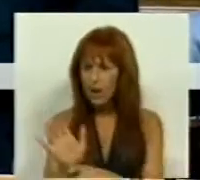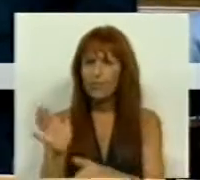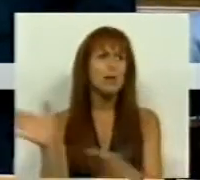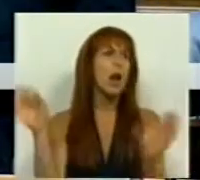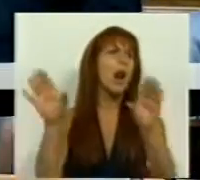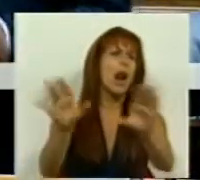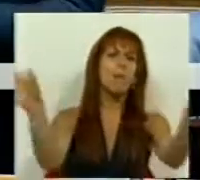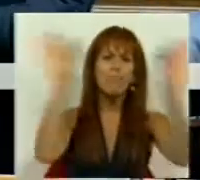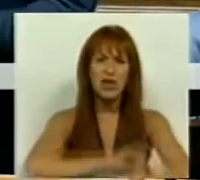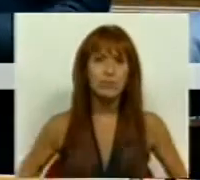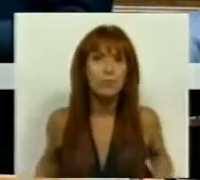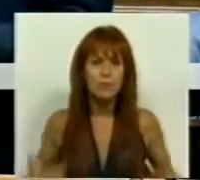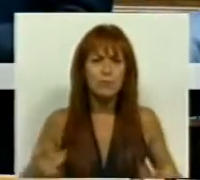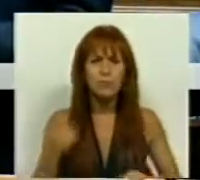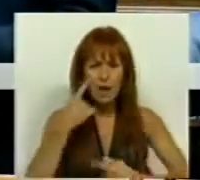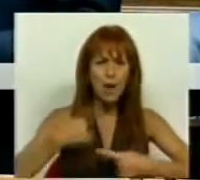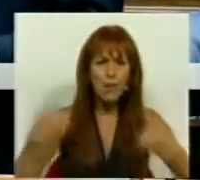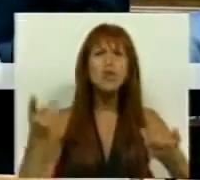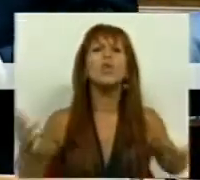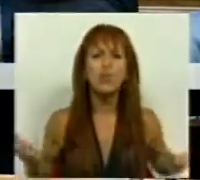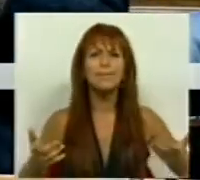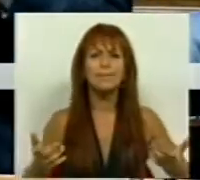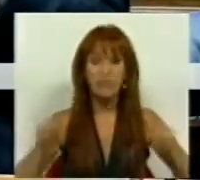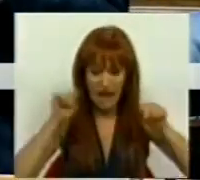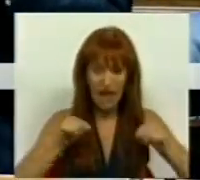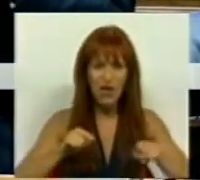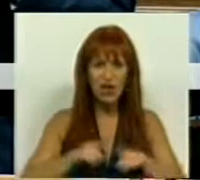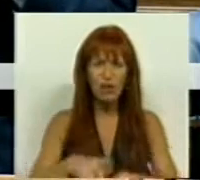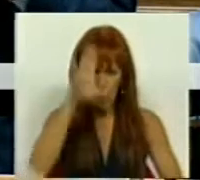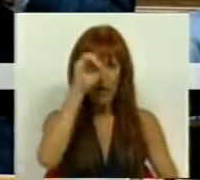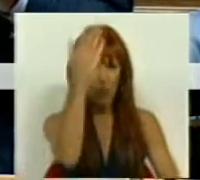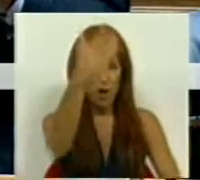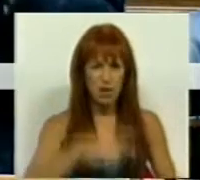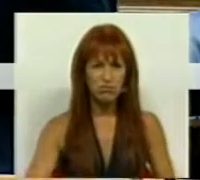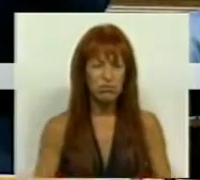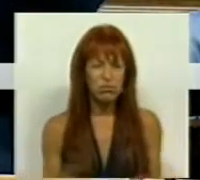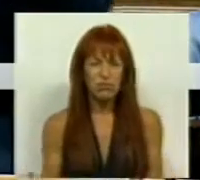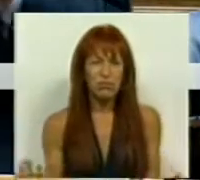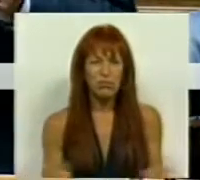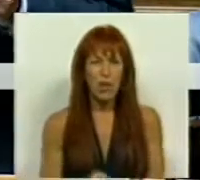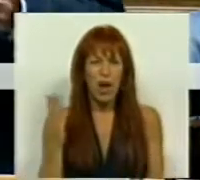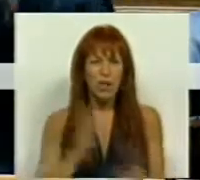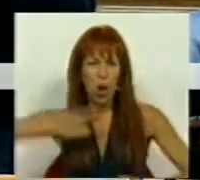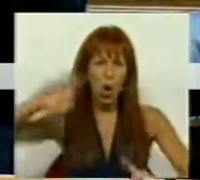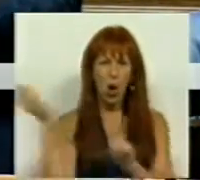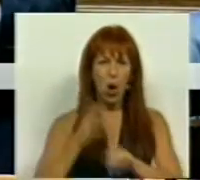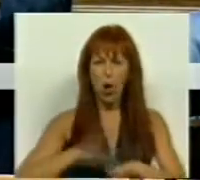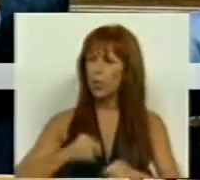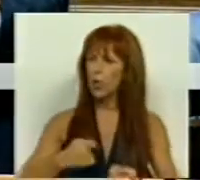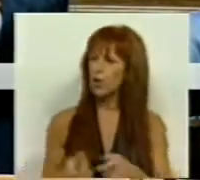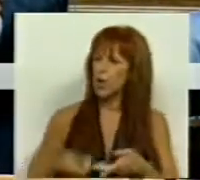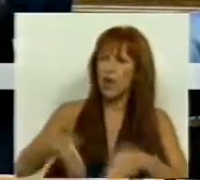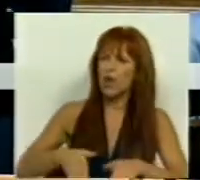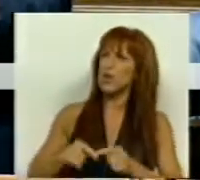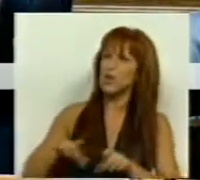exemplos que poderíamos dar aqui, portanto, que demonstra, afinal, que com este Governo já não se é só penalizado por razões da